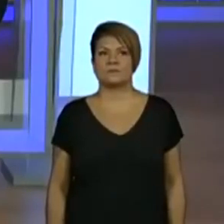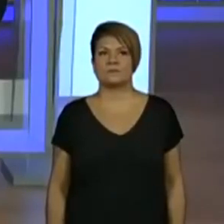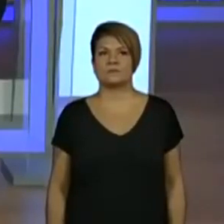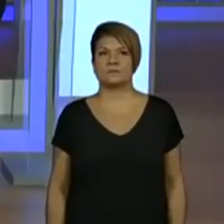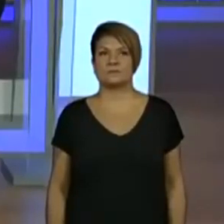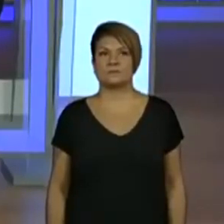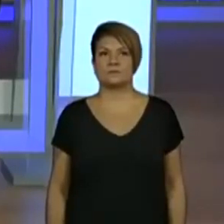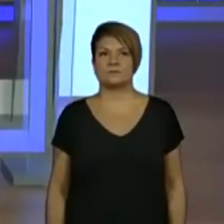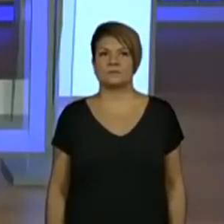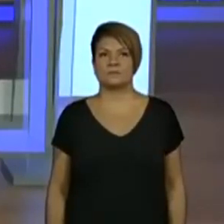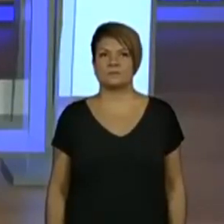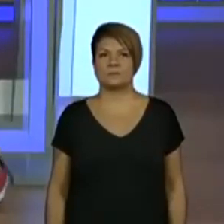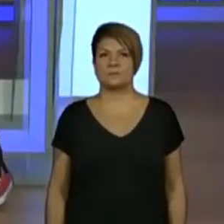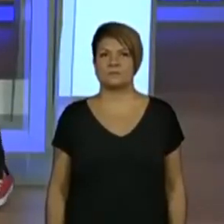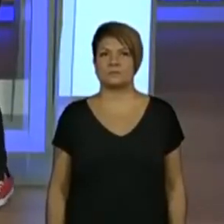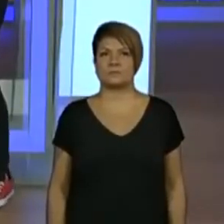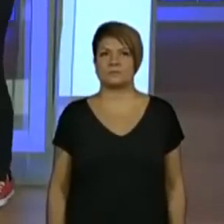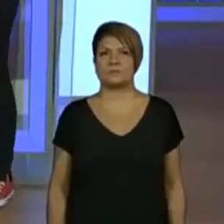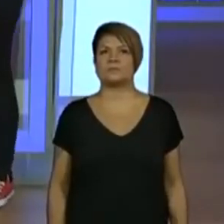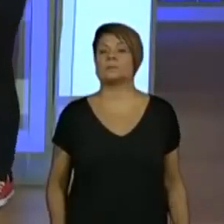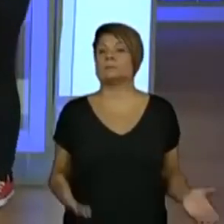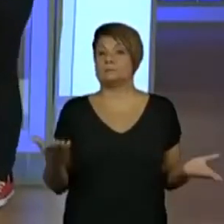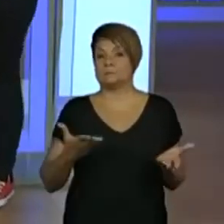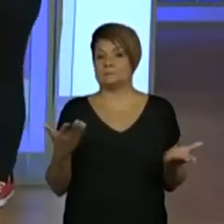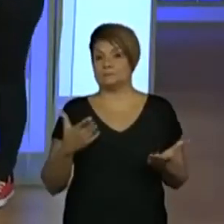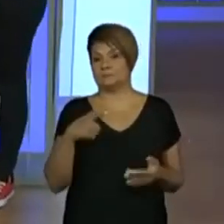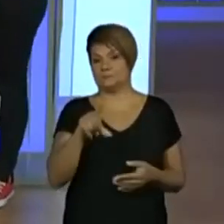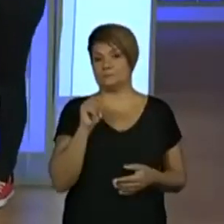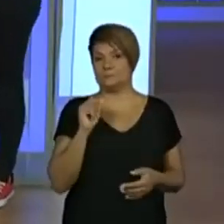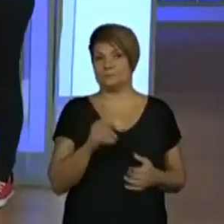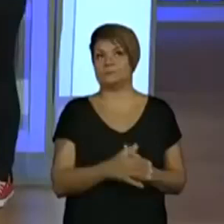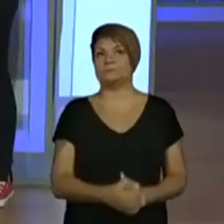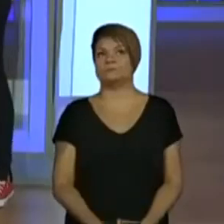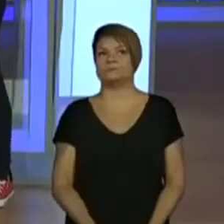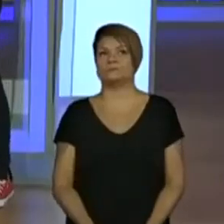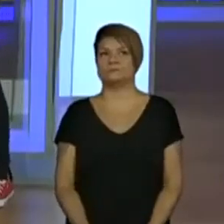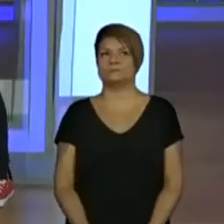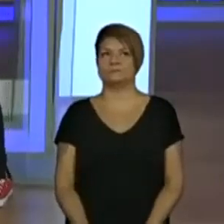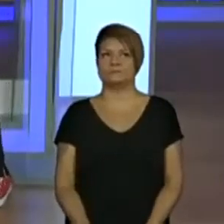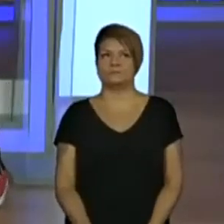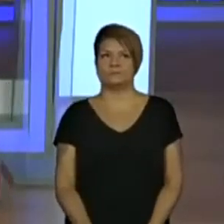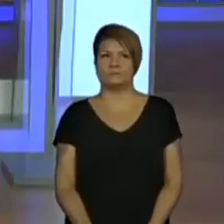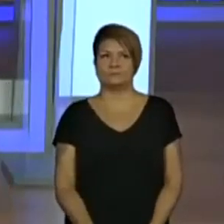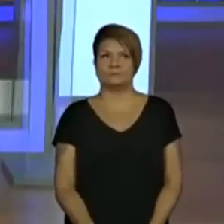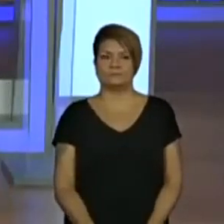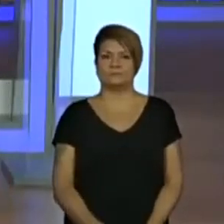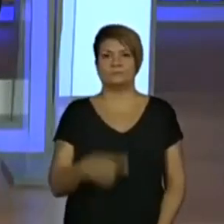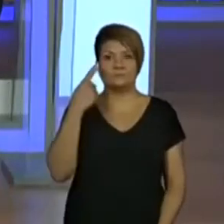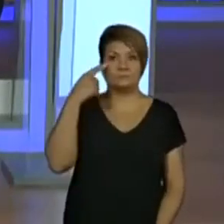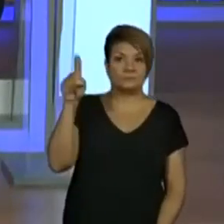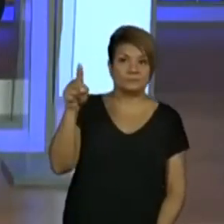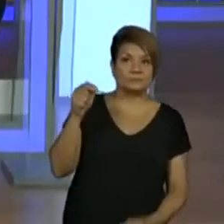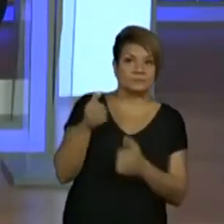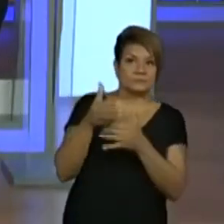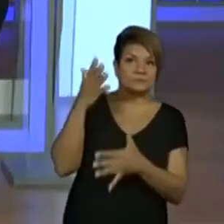deles, professora? Ah, agora você pode escolher, Agora eu posso escolher? Pode. Deixa eu dar uma olhadinha. Que aí dá.